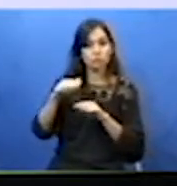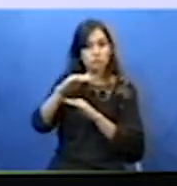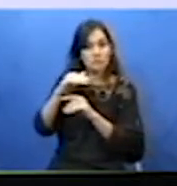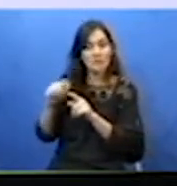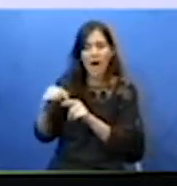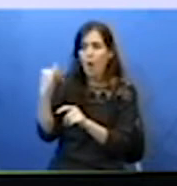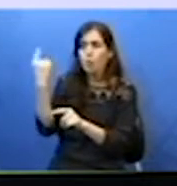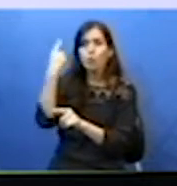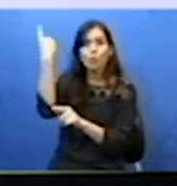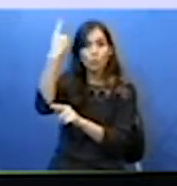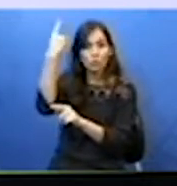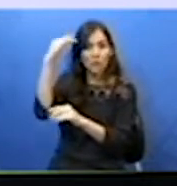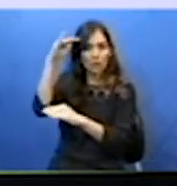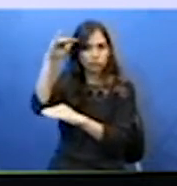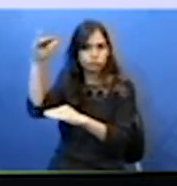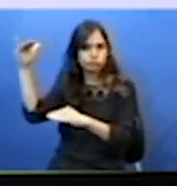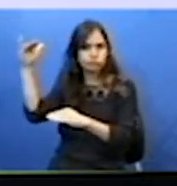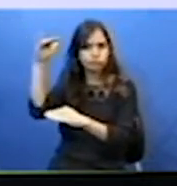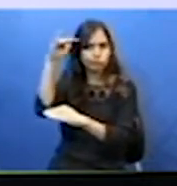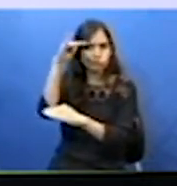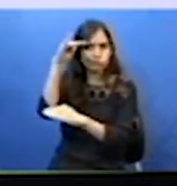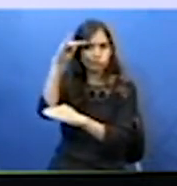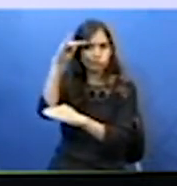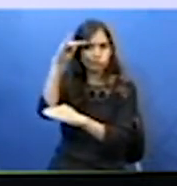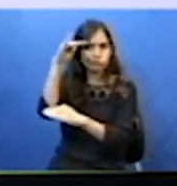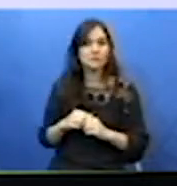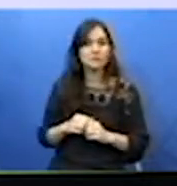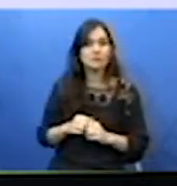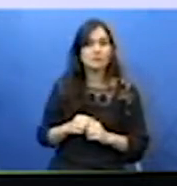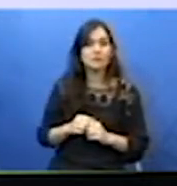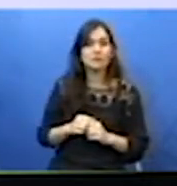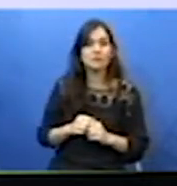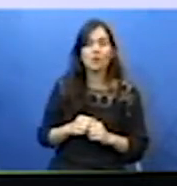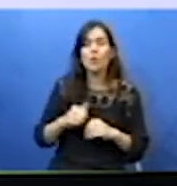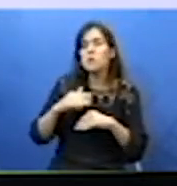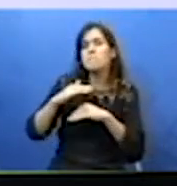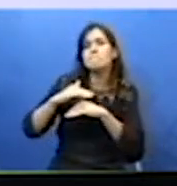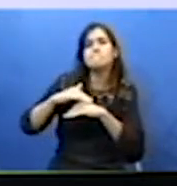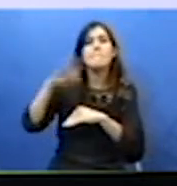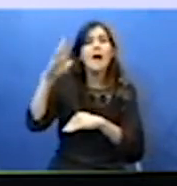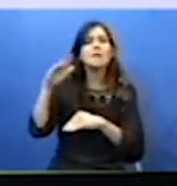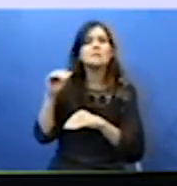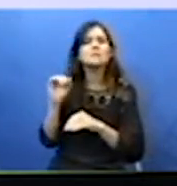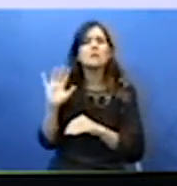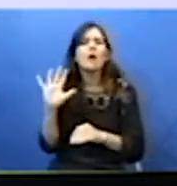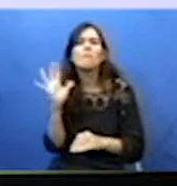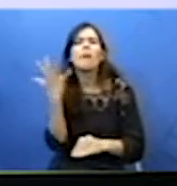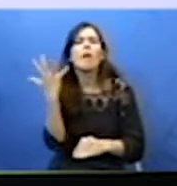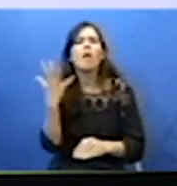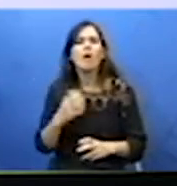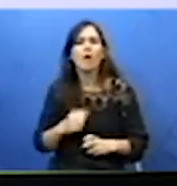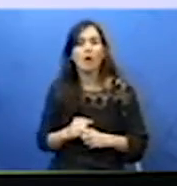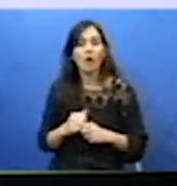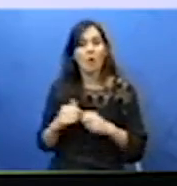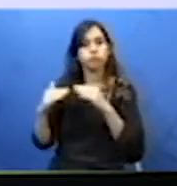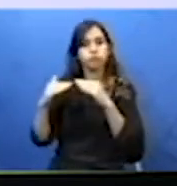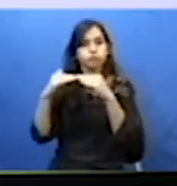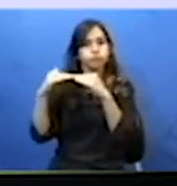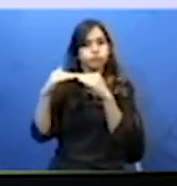né? Das pessoas, então a gente pegou ali as pessoas que têm o mesmo tamanho.